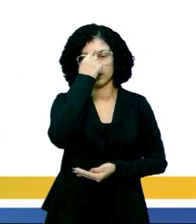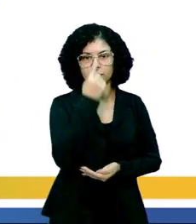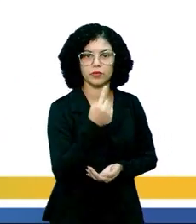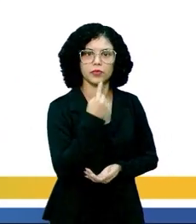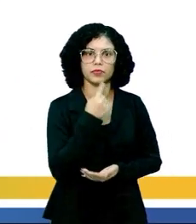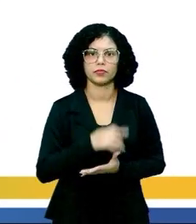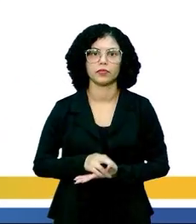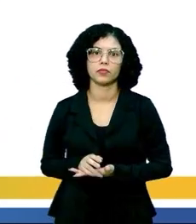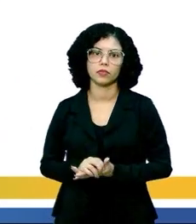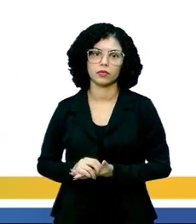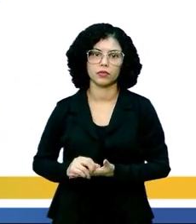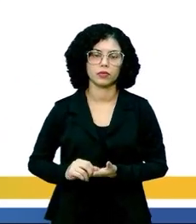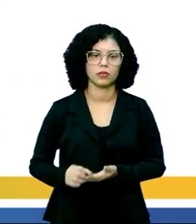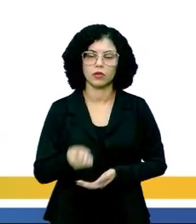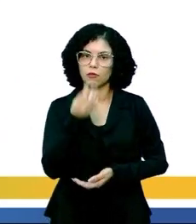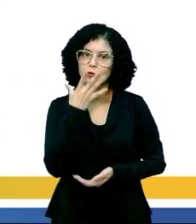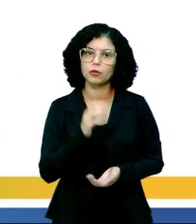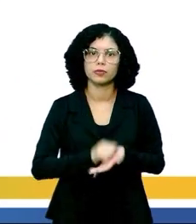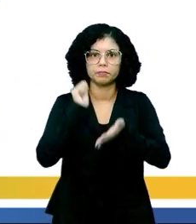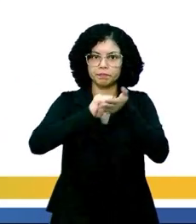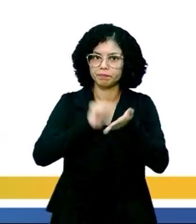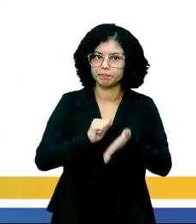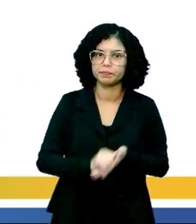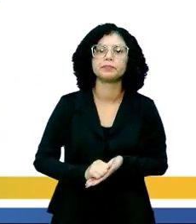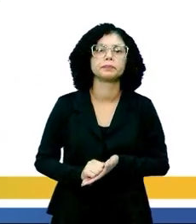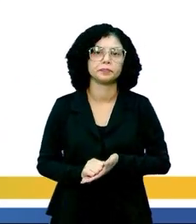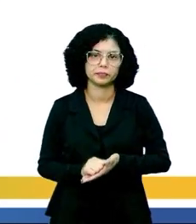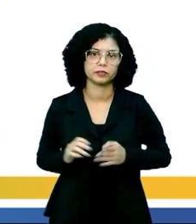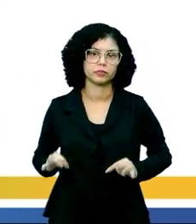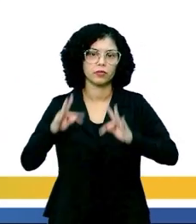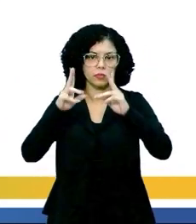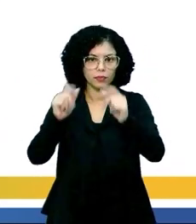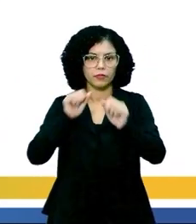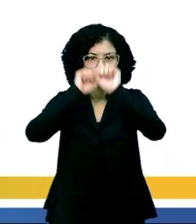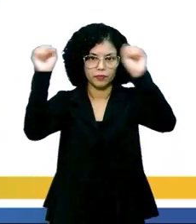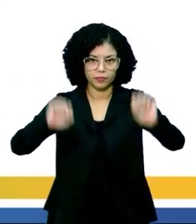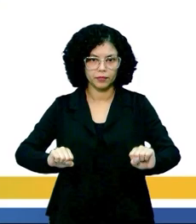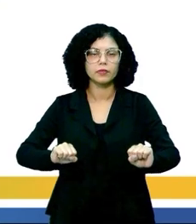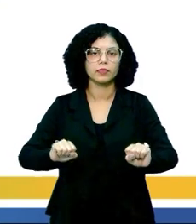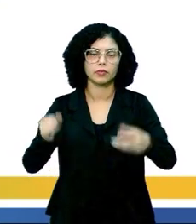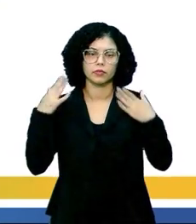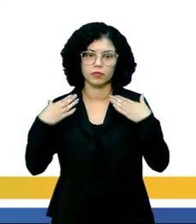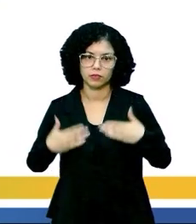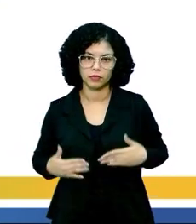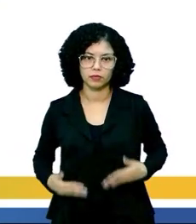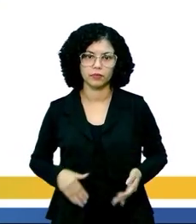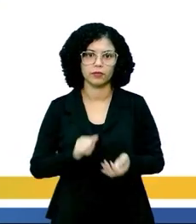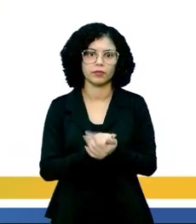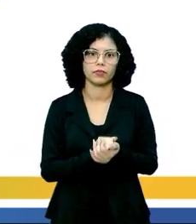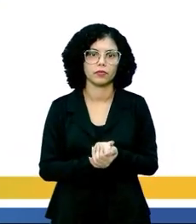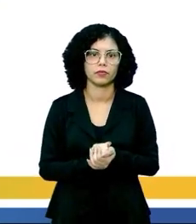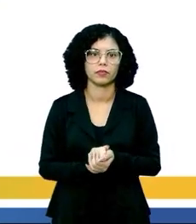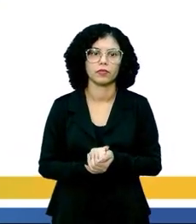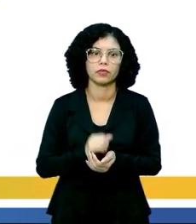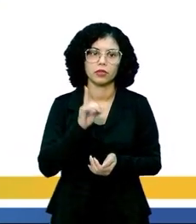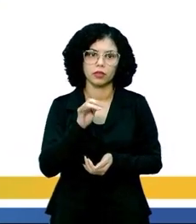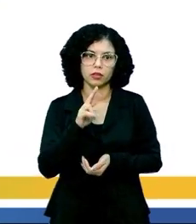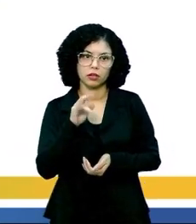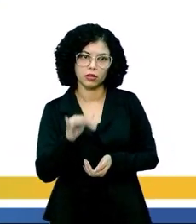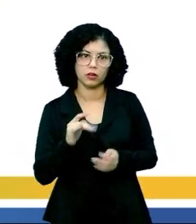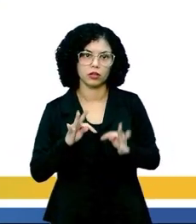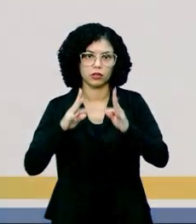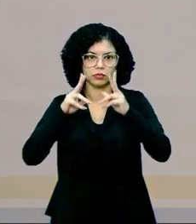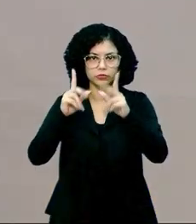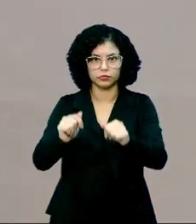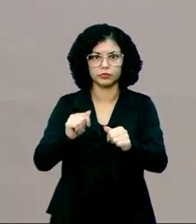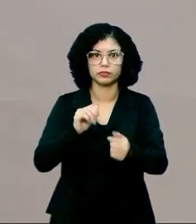vocês, né? Tirarem um print, anotar. Então, esses aí são todos os sistemas do corpo humano. É um digestório, excretor, assessorial.